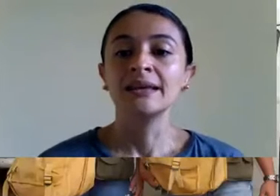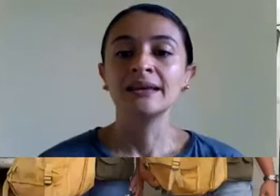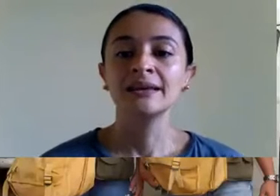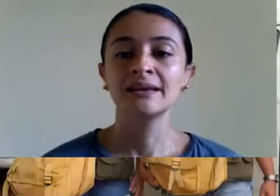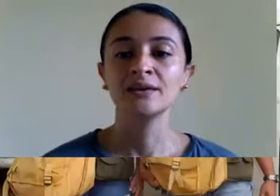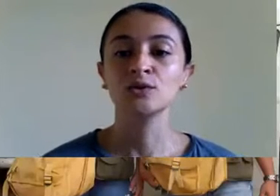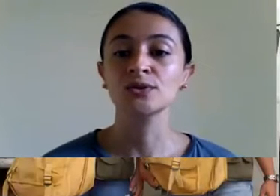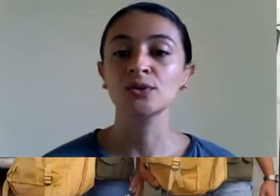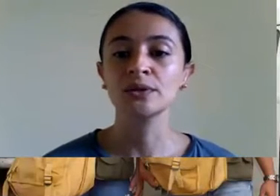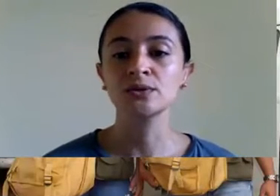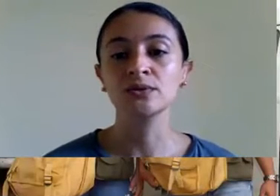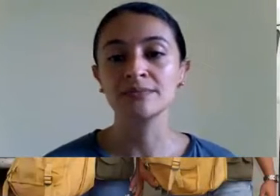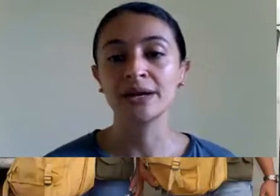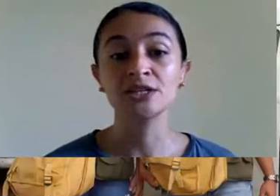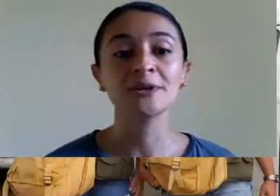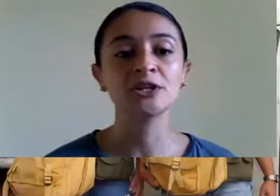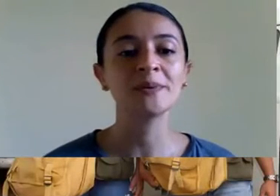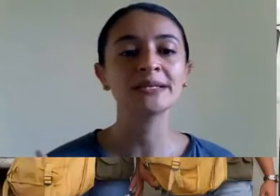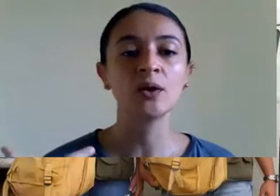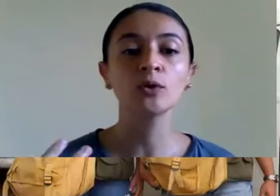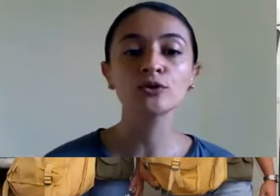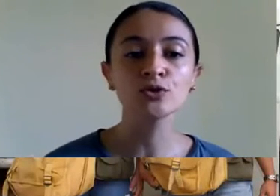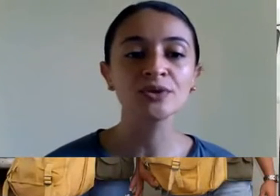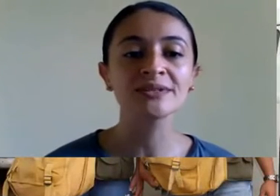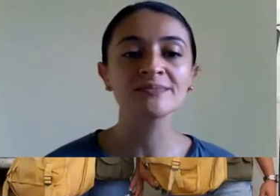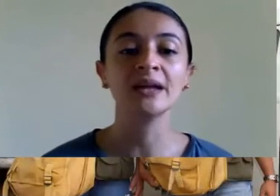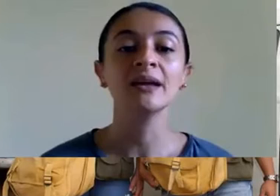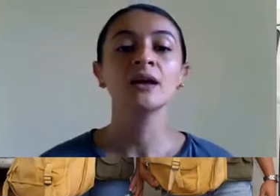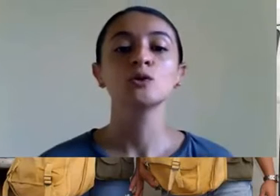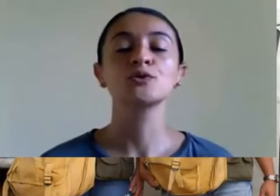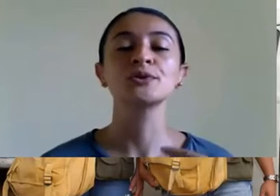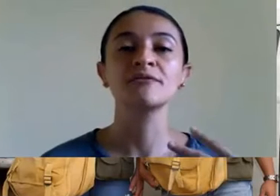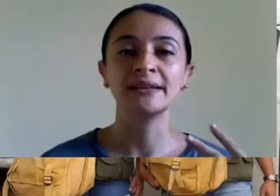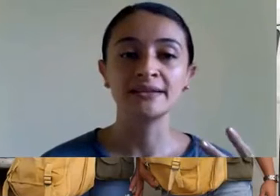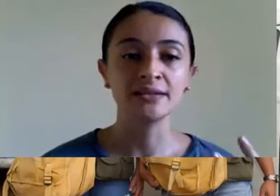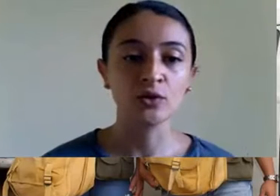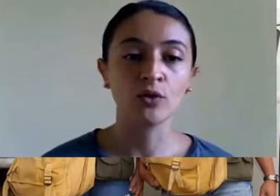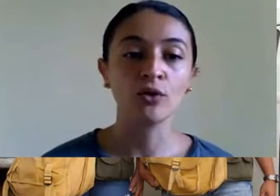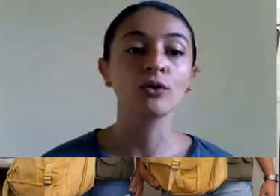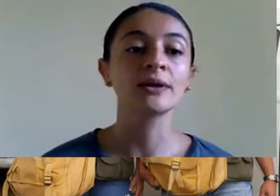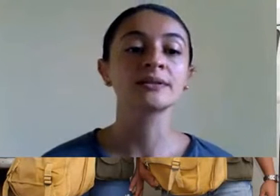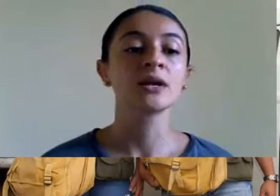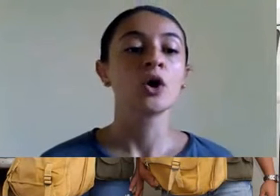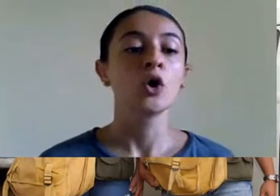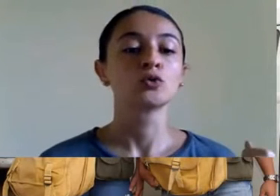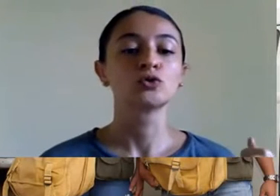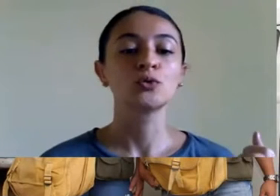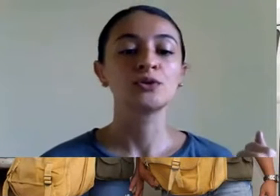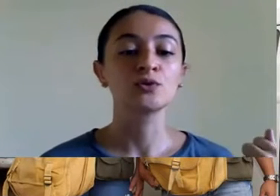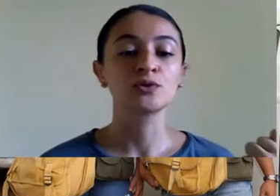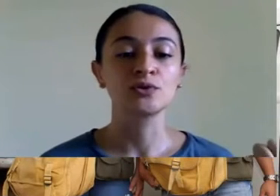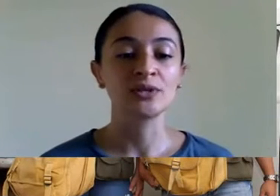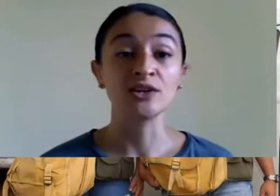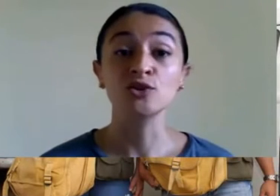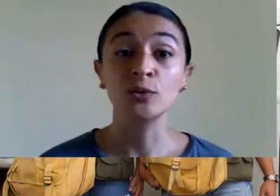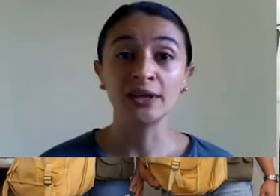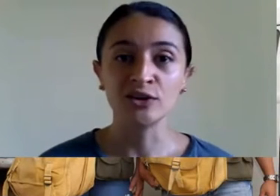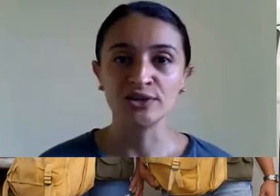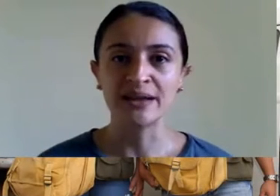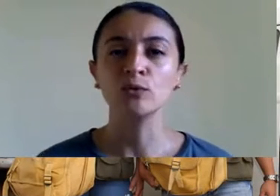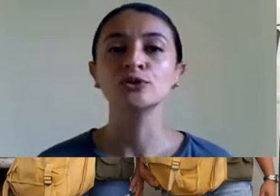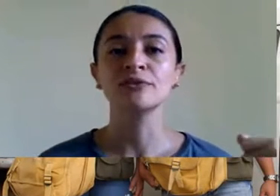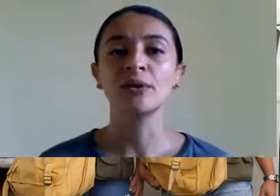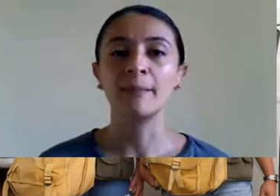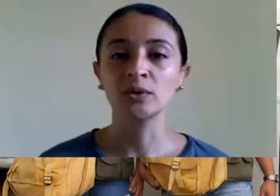E aí, eu trouxe algumas outras imagens para a gente pensar no outro SUS, né, o SUS que vai até as escolas, o SUS dos agentes